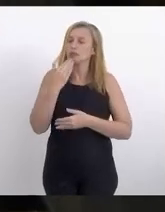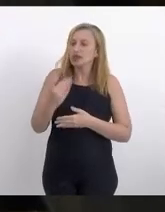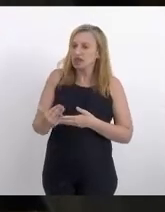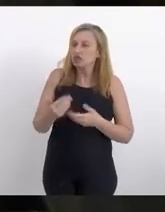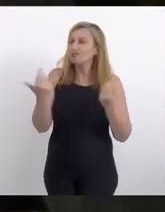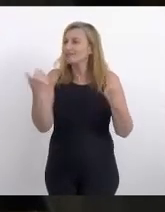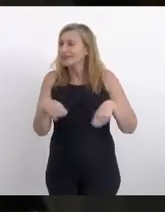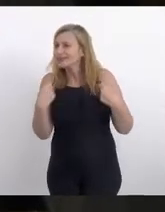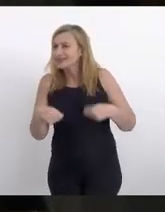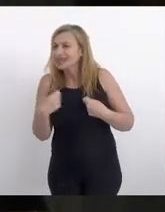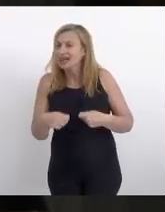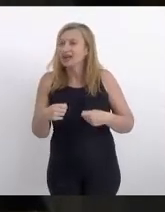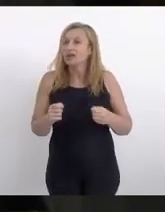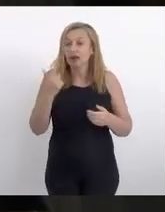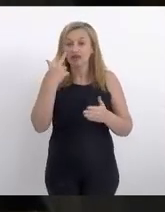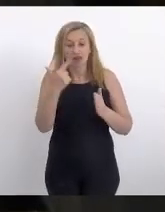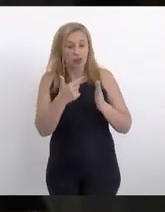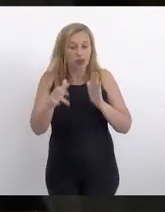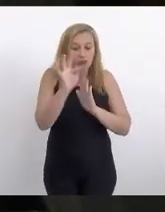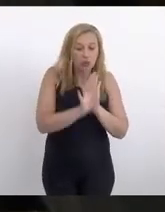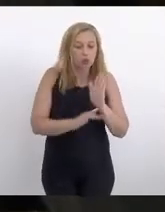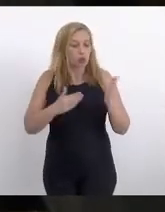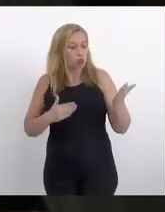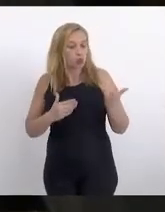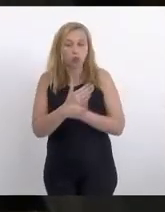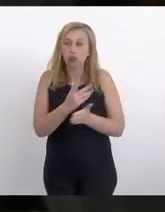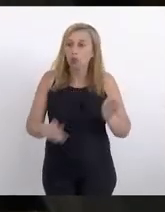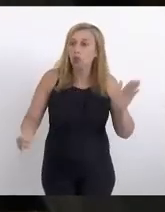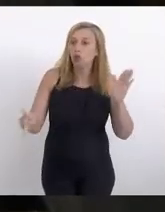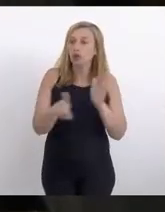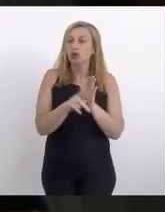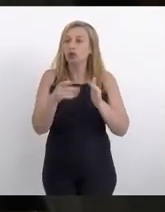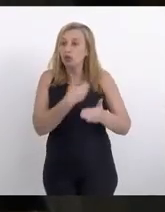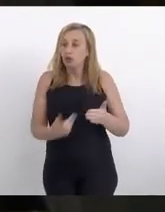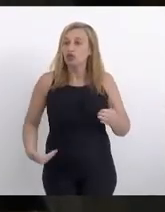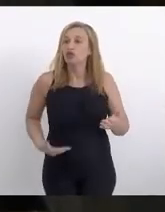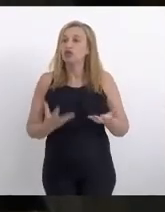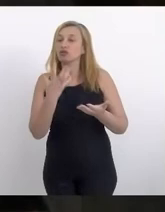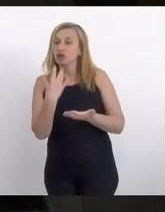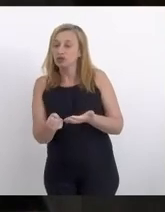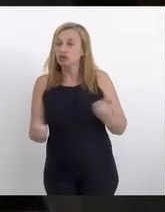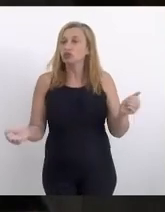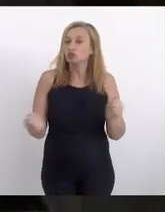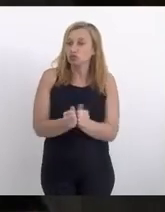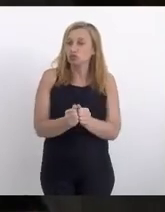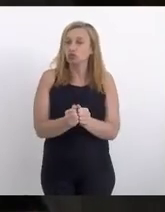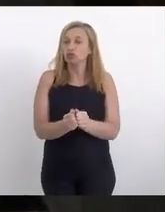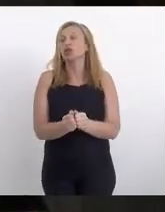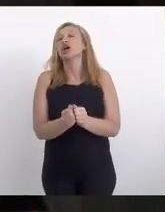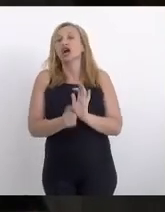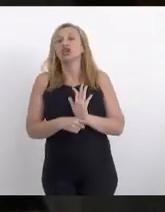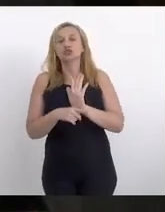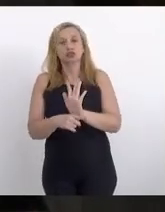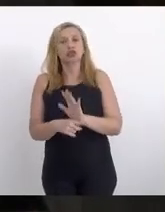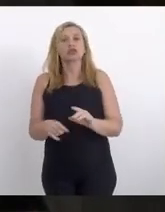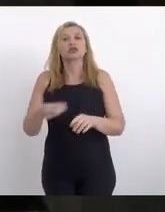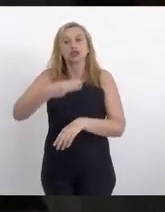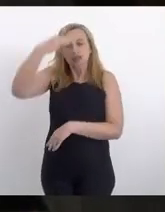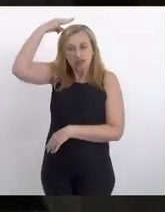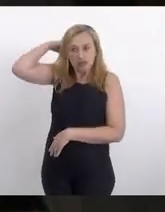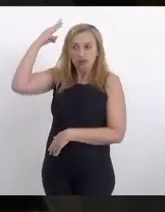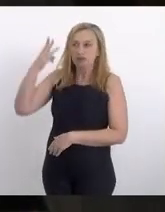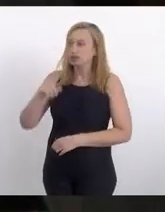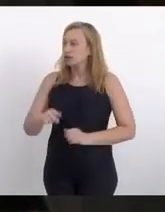para viabilizar a aprovação do texto aqui em plenário com o governo votando a favor, com a liderança do governo, inclusive, contribuindo muito, deputado Márcio Pacheco,